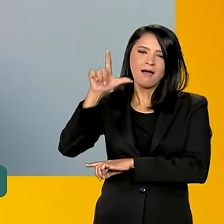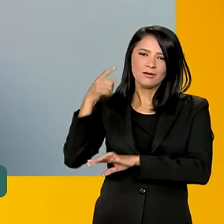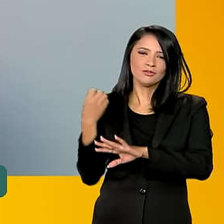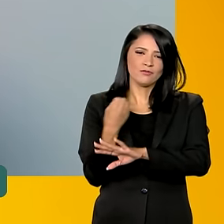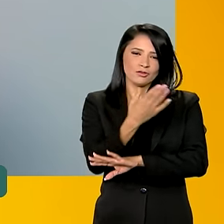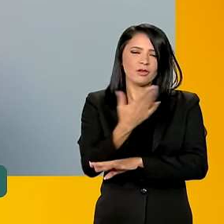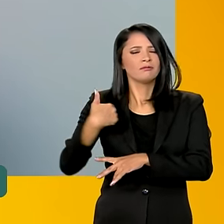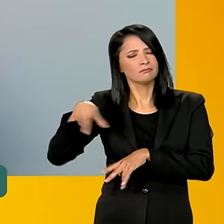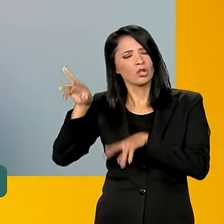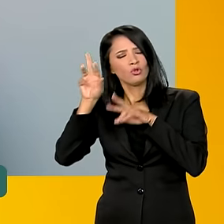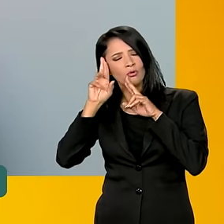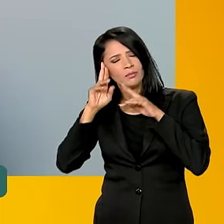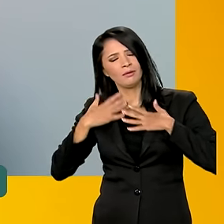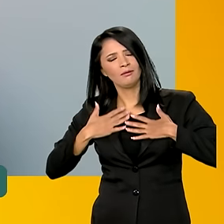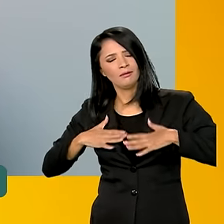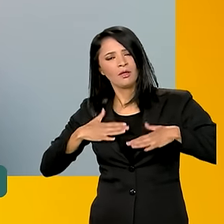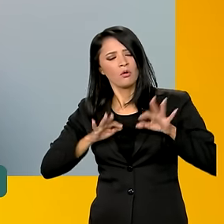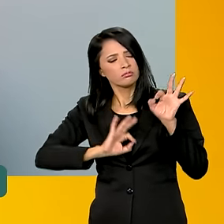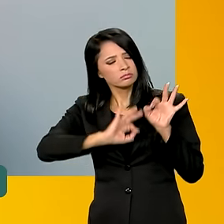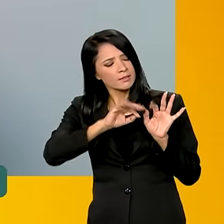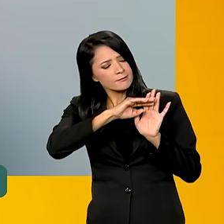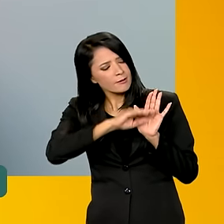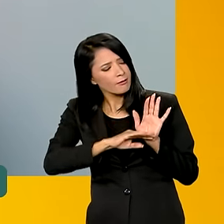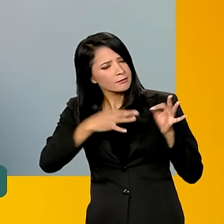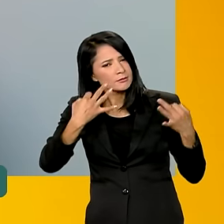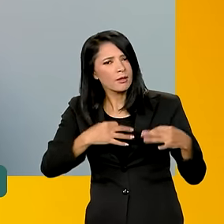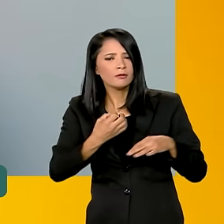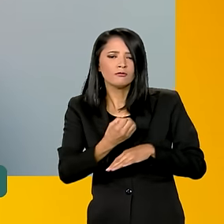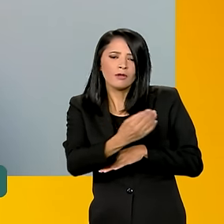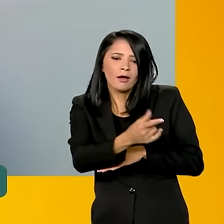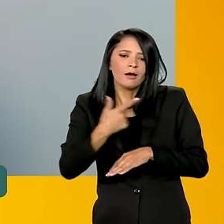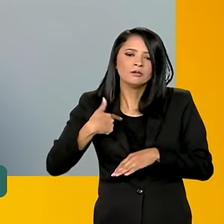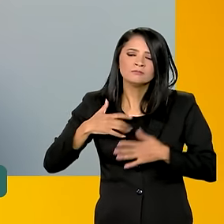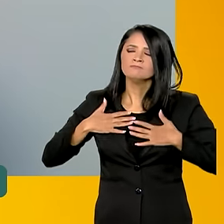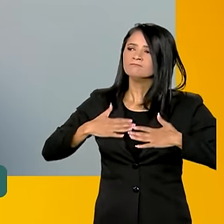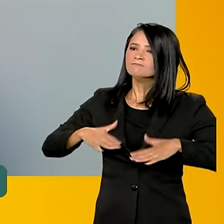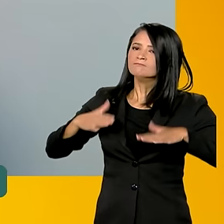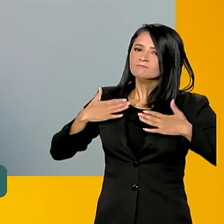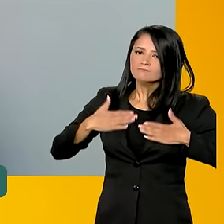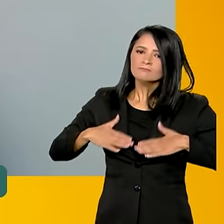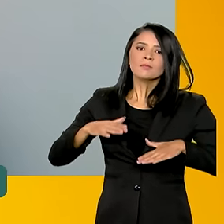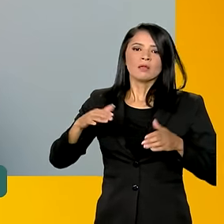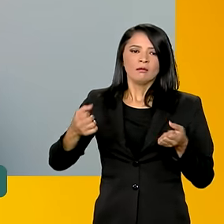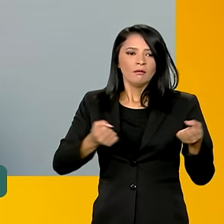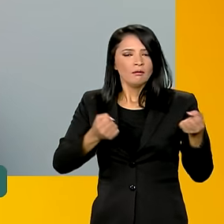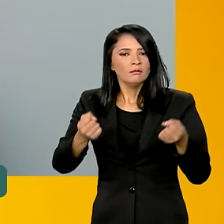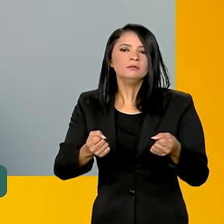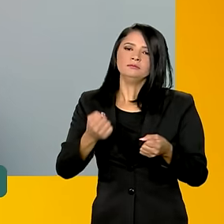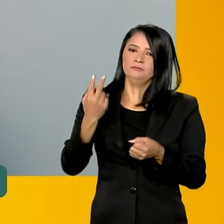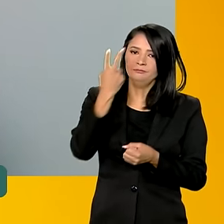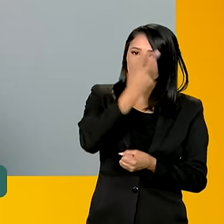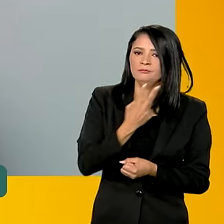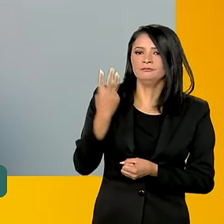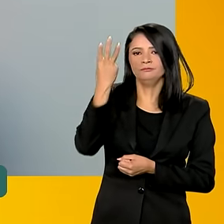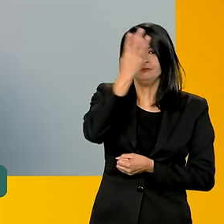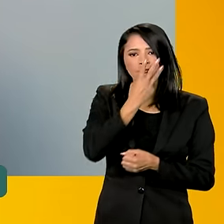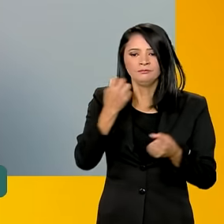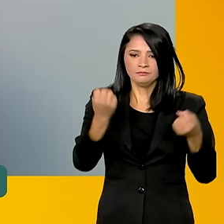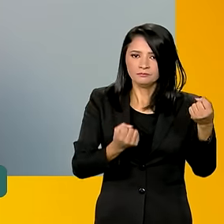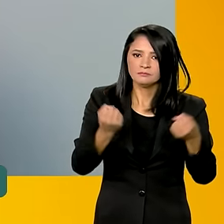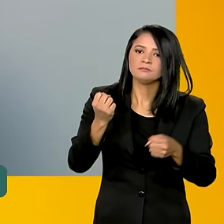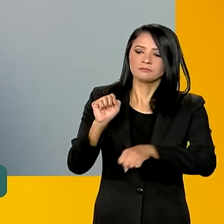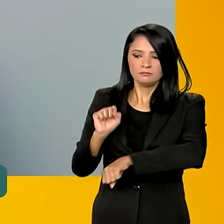de viajar, programar a viagem, programar descansos após duas, três horas de